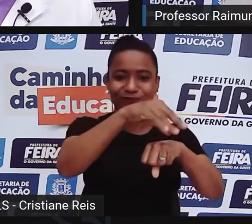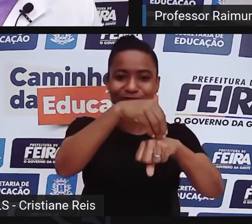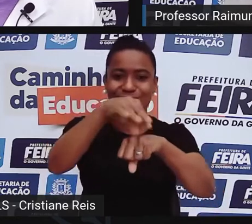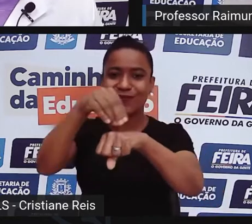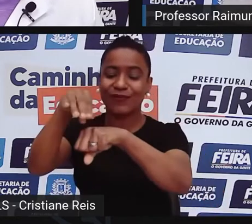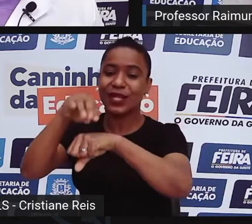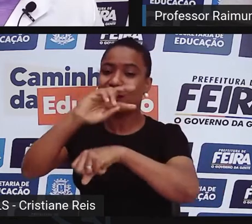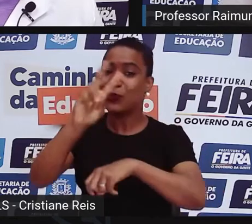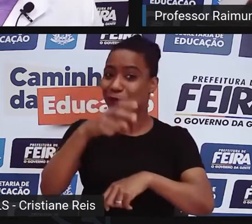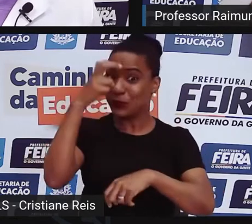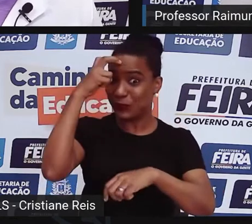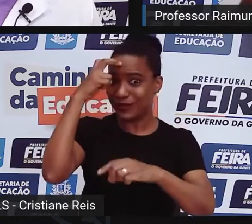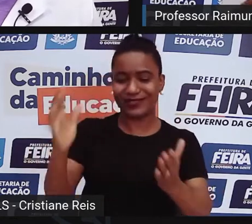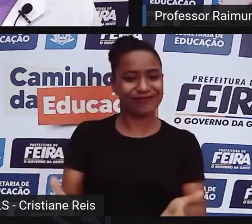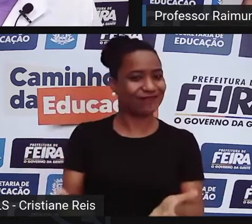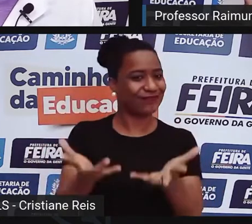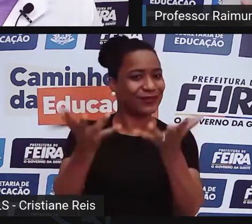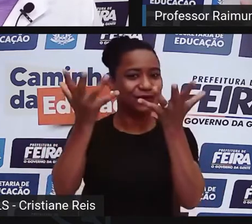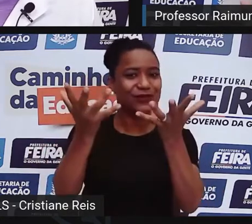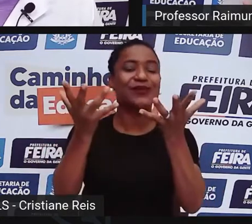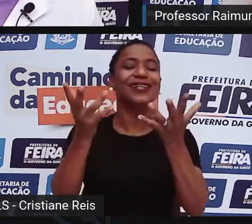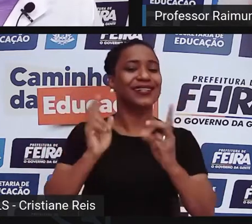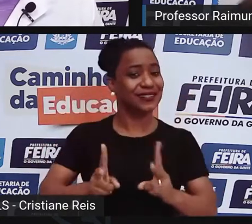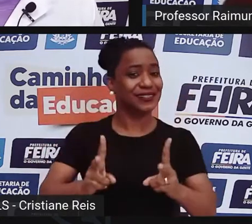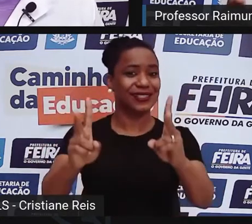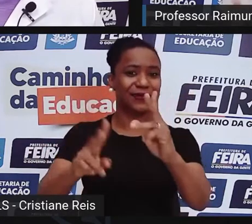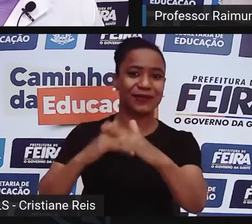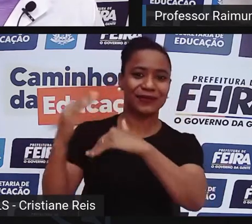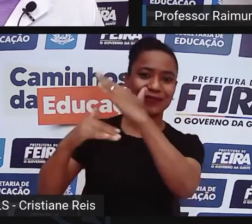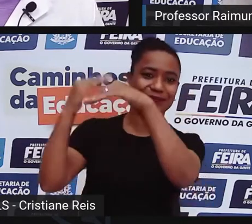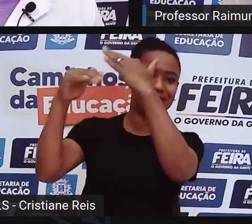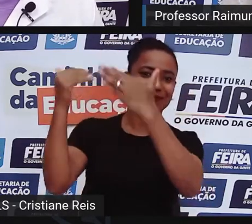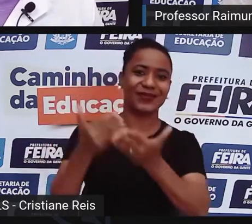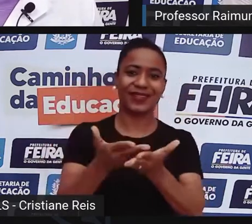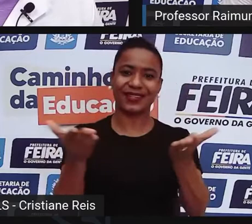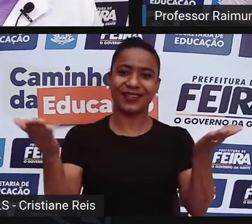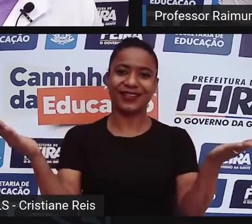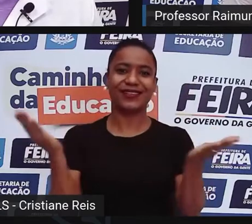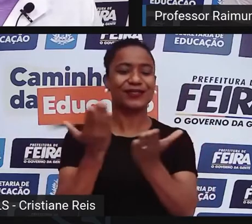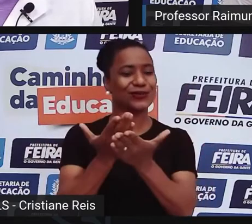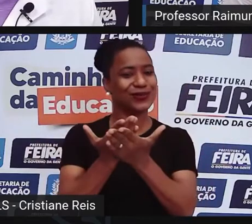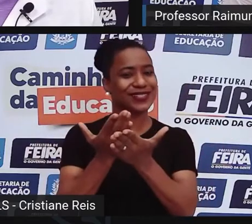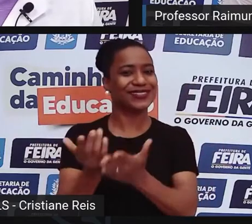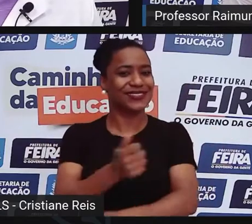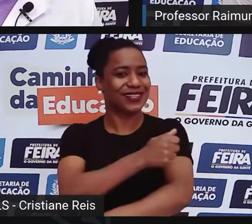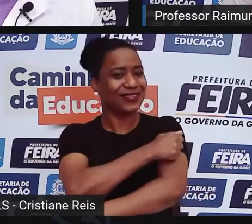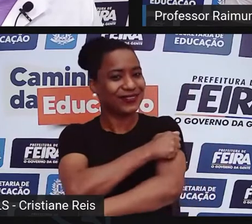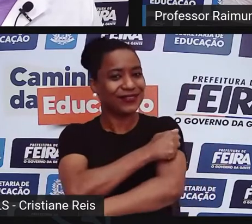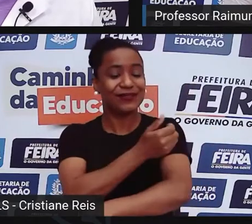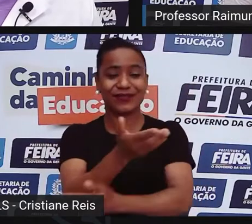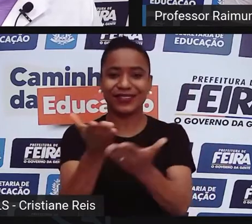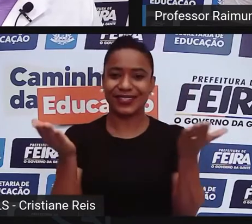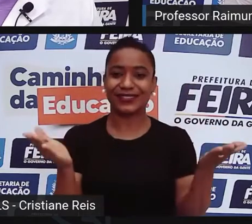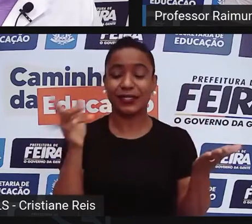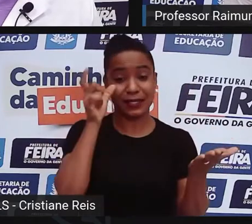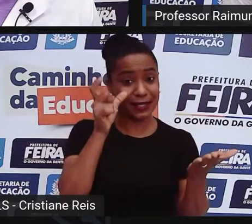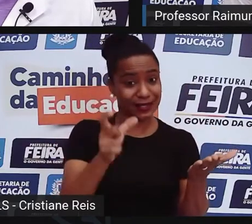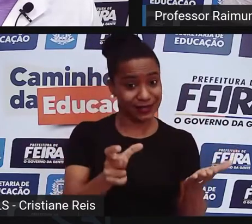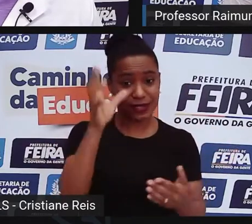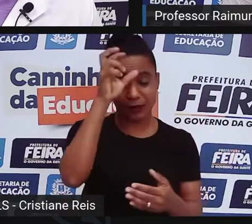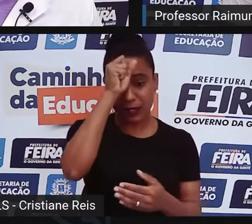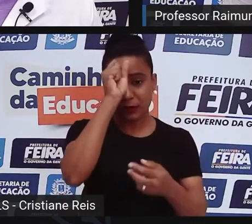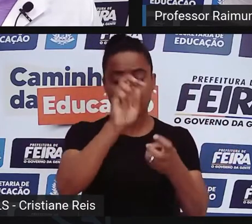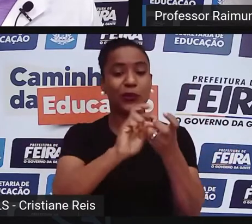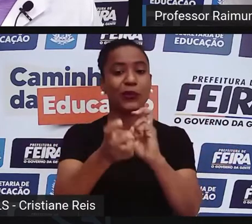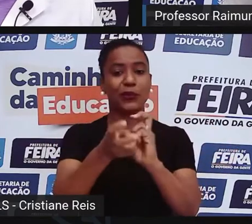viva e passar um pouco do que eu sei para os alunos, para as pessoas que querem e têm o interesse em aprender a